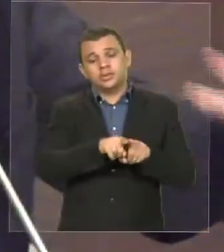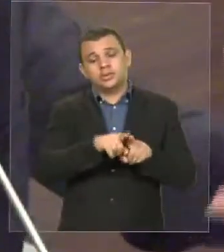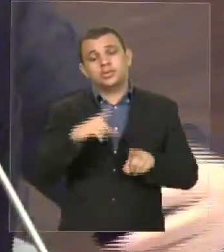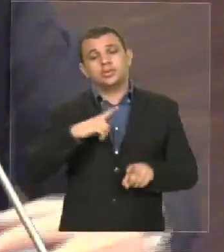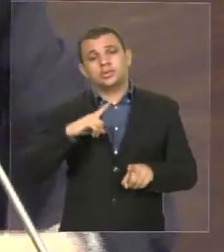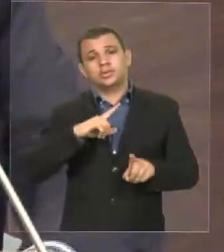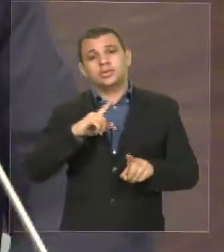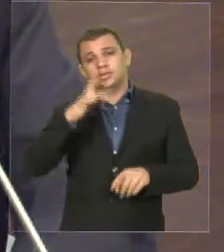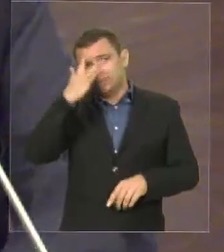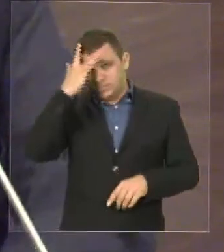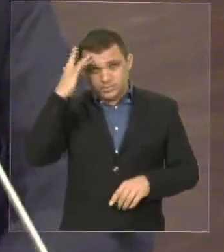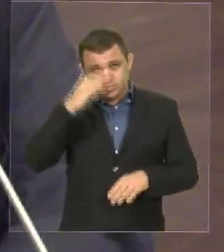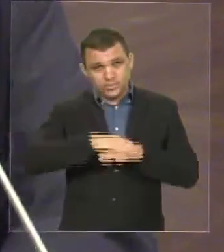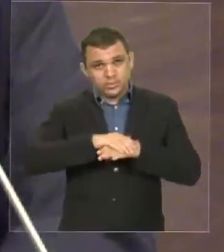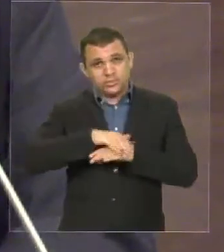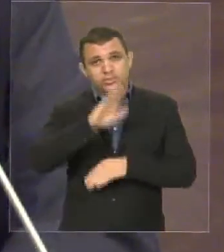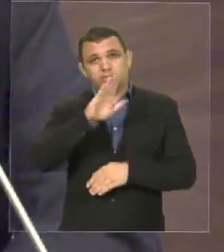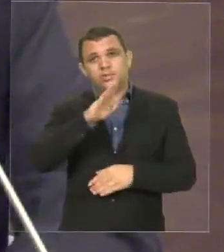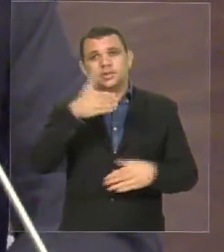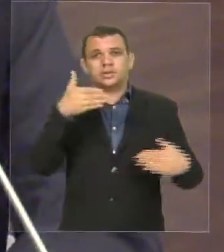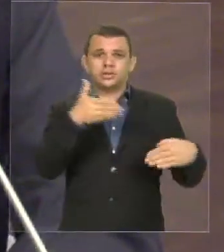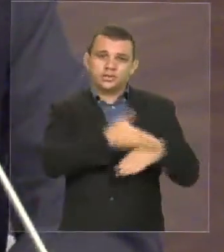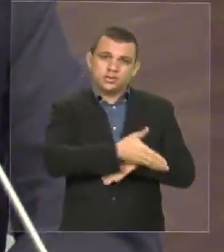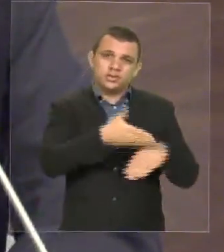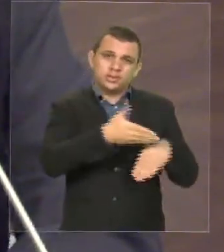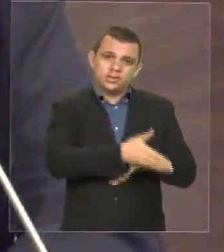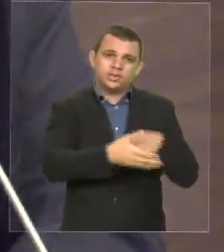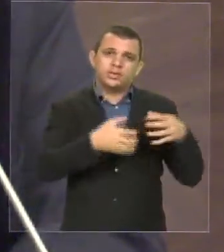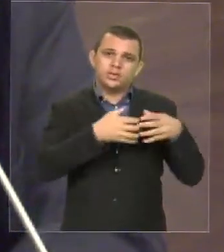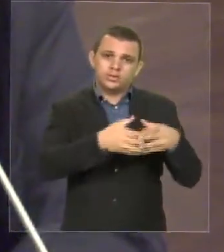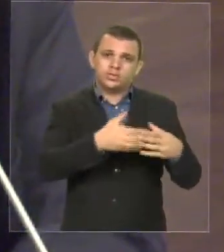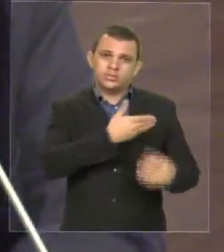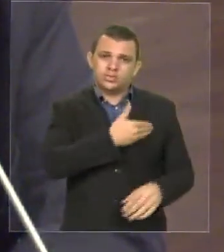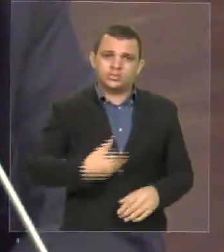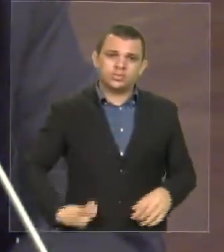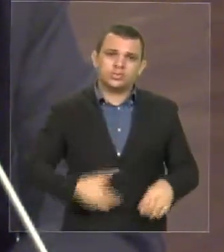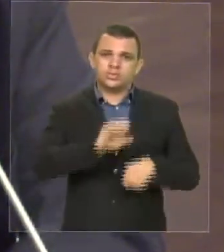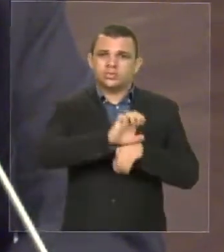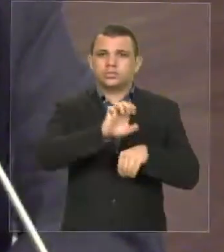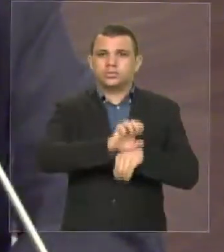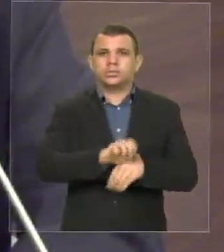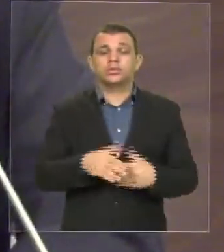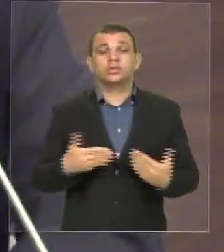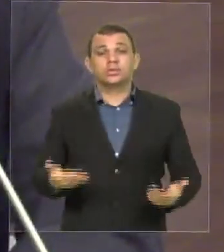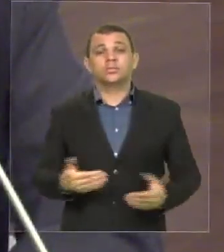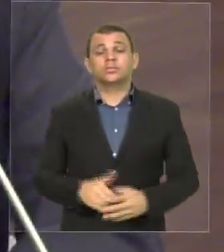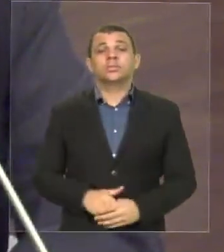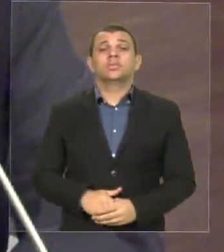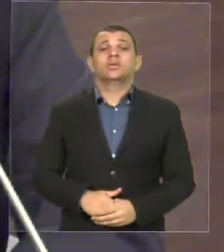funcionários entrando para o corpo do estado. Portanto,